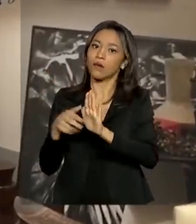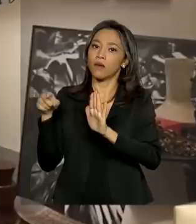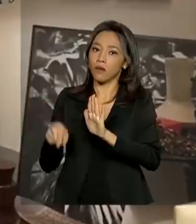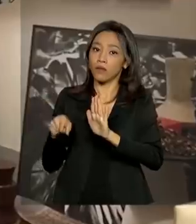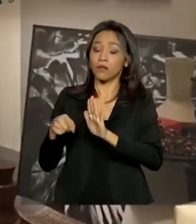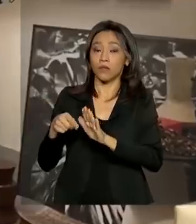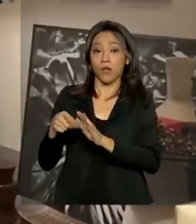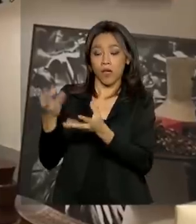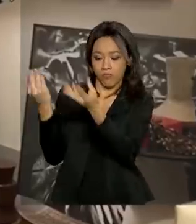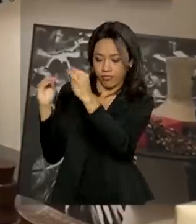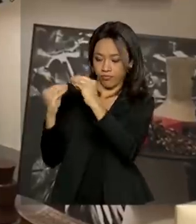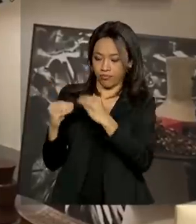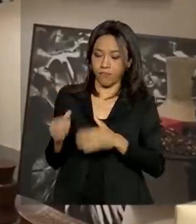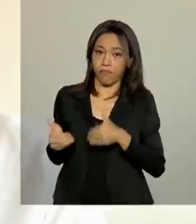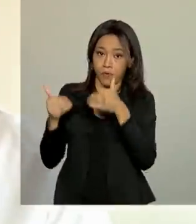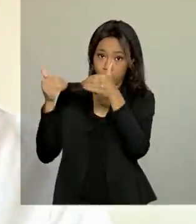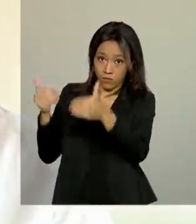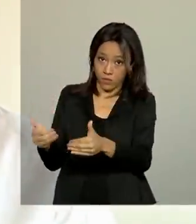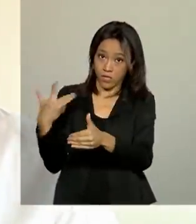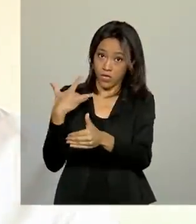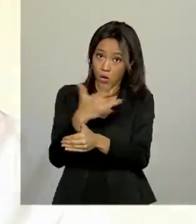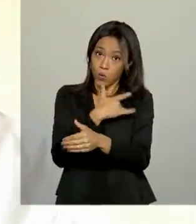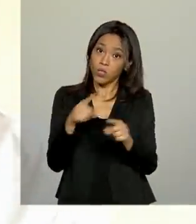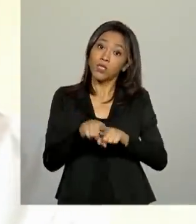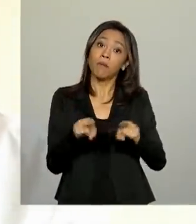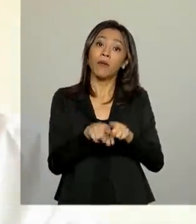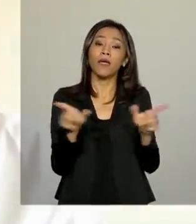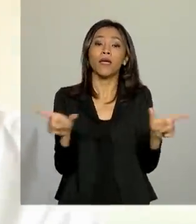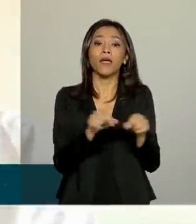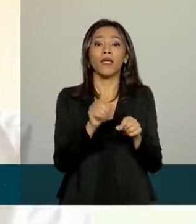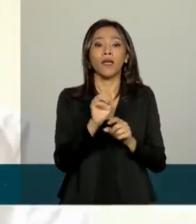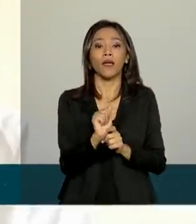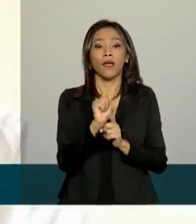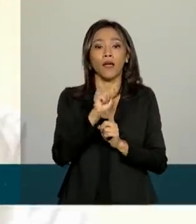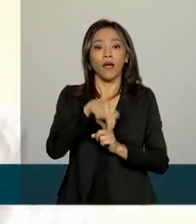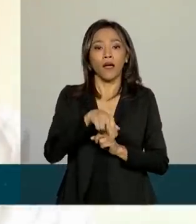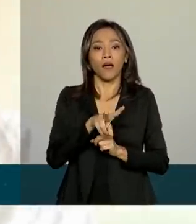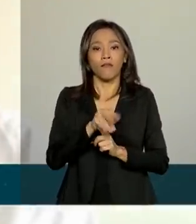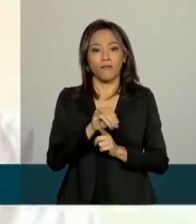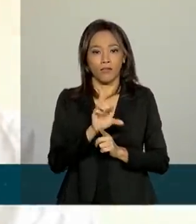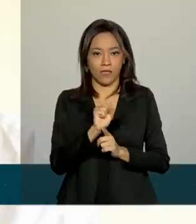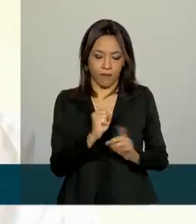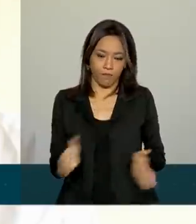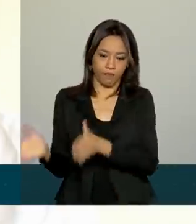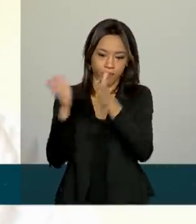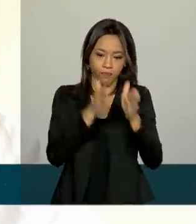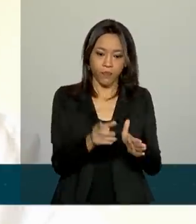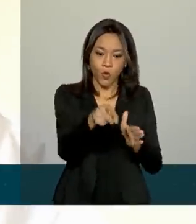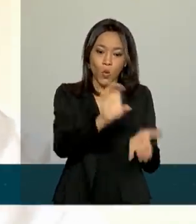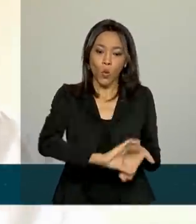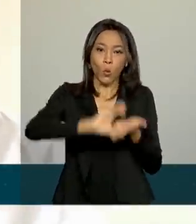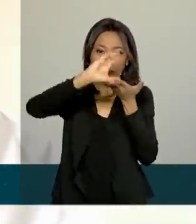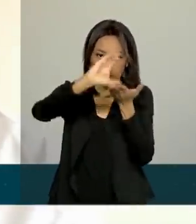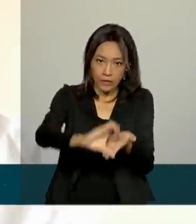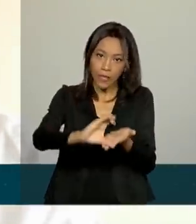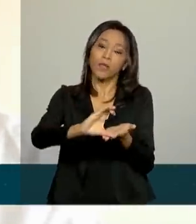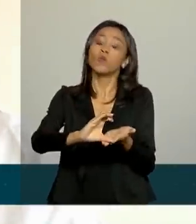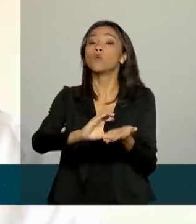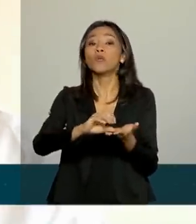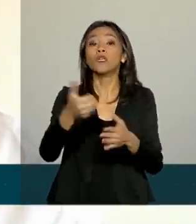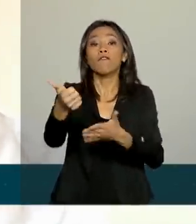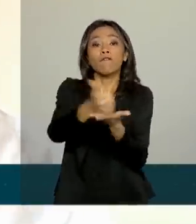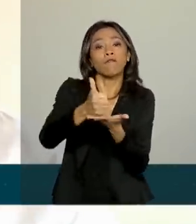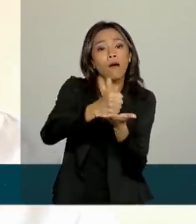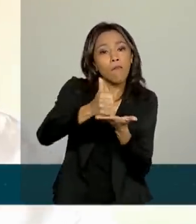Ministério da Saúde e pela Anvisa. Os conselhos regionais de farmácia vão fazer fiscalizações